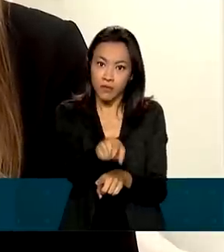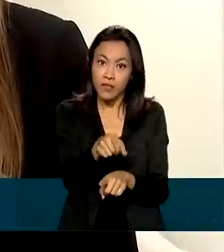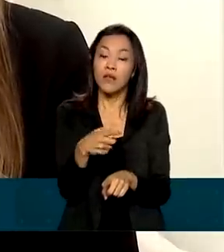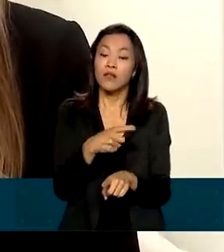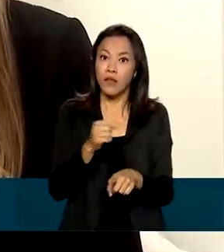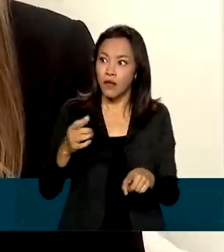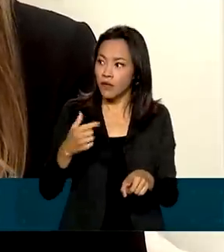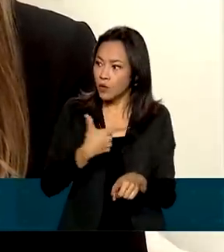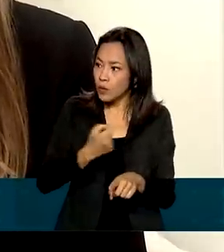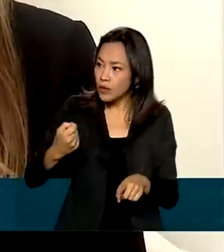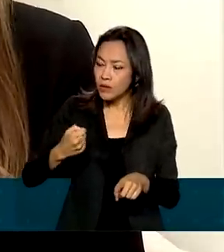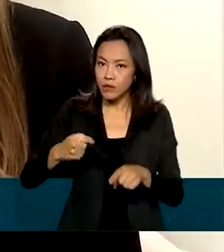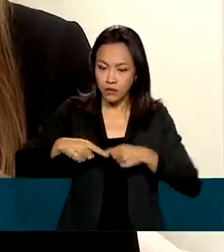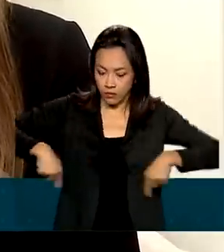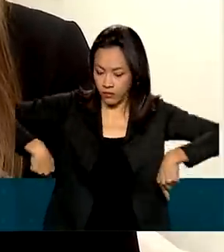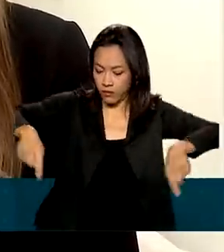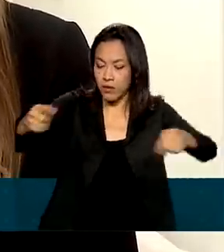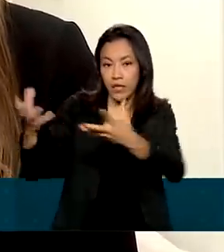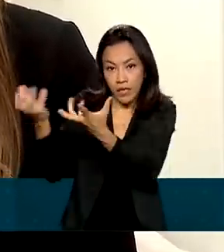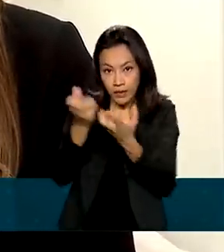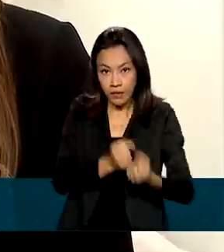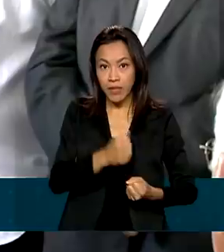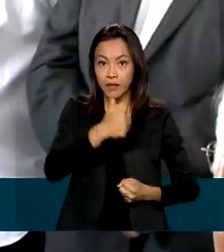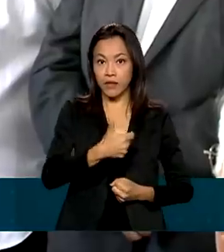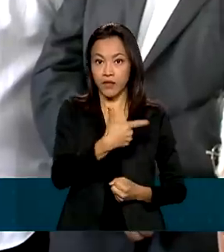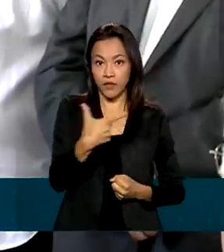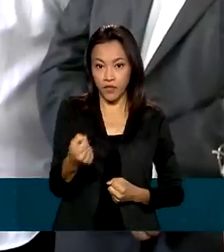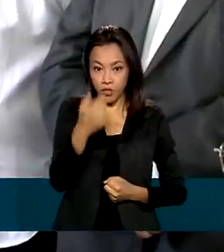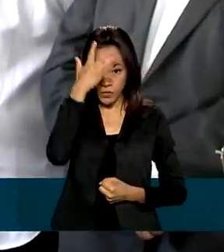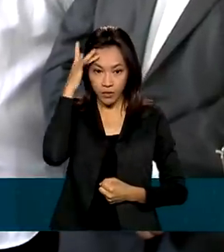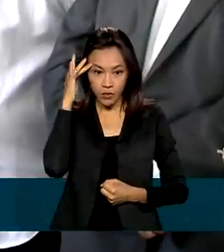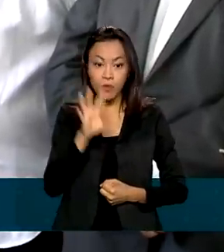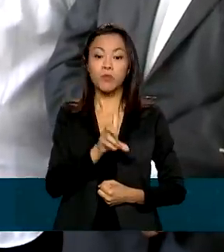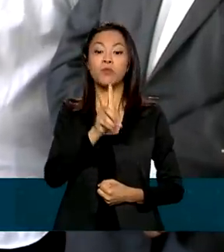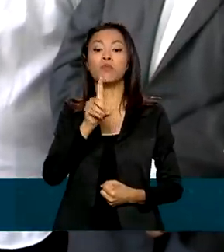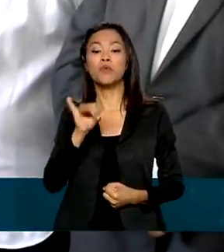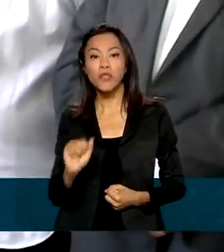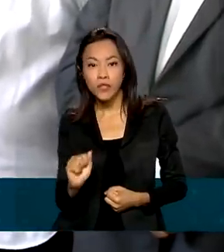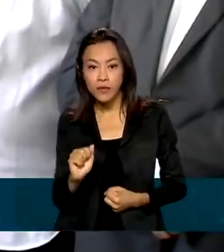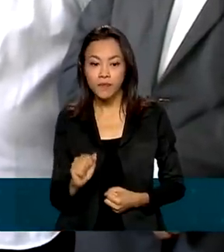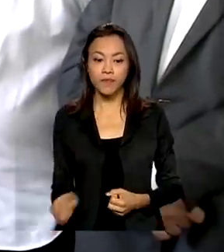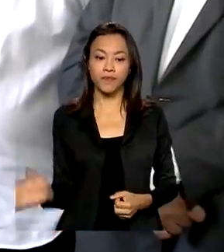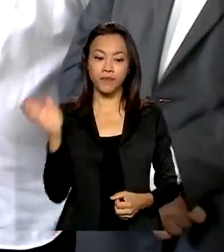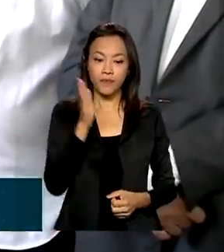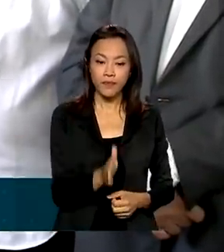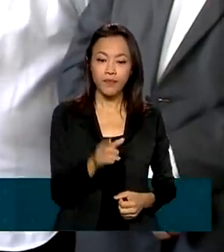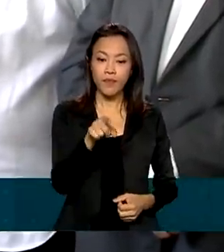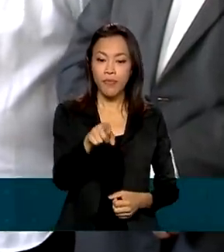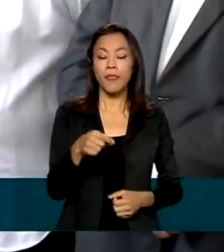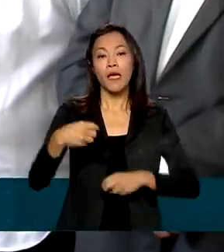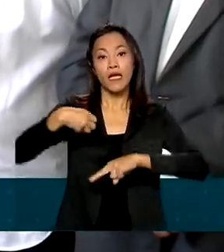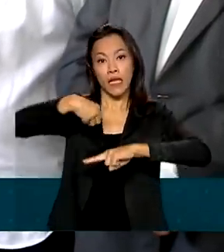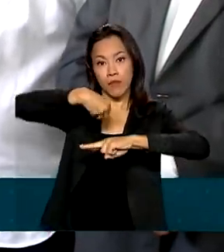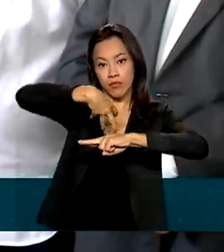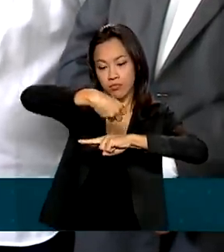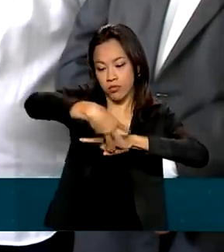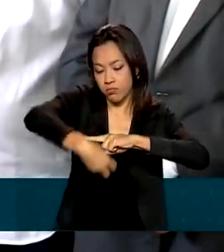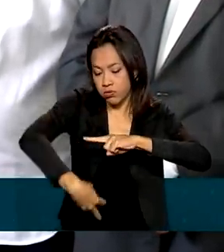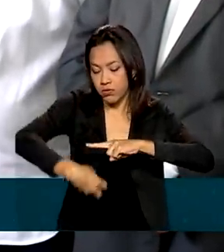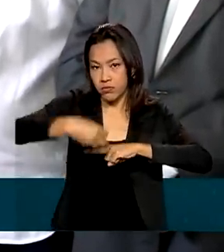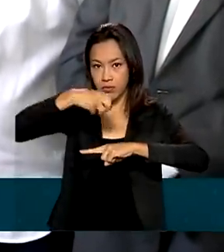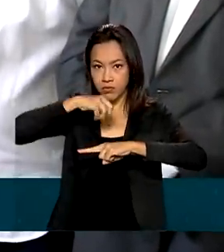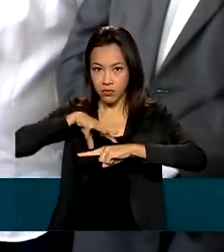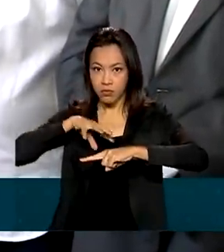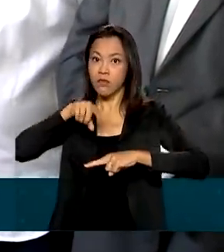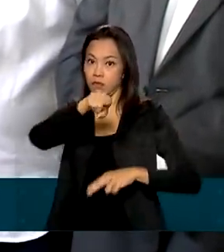poderá receber 120 pacientes por dia. Somente na radioterapia, meus amigos, para que